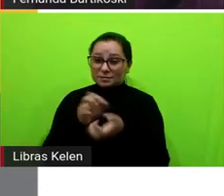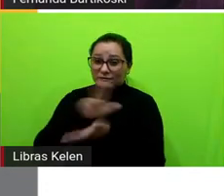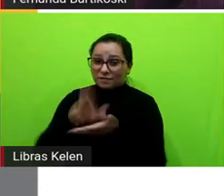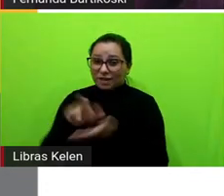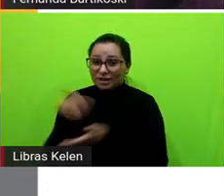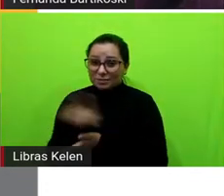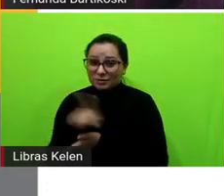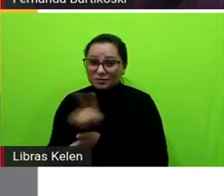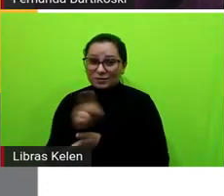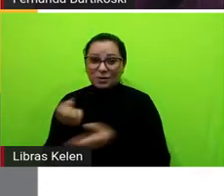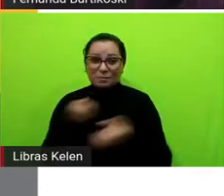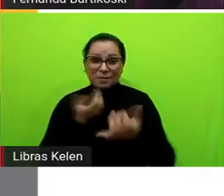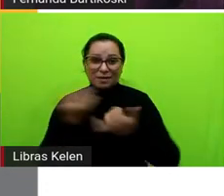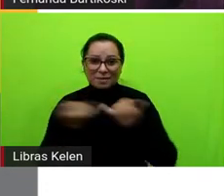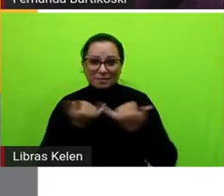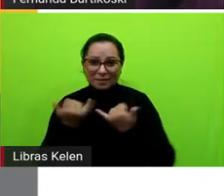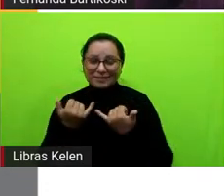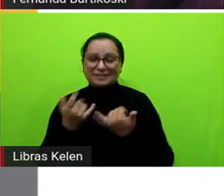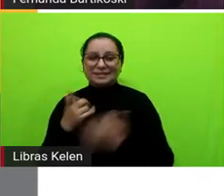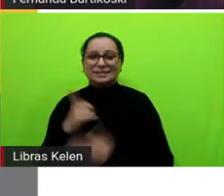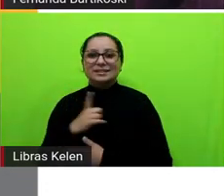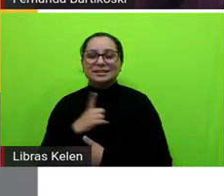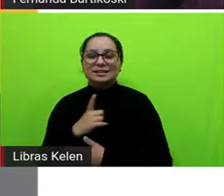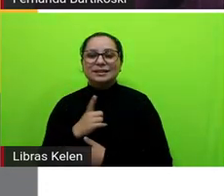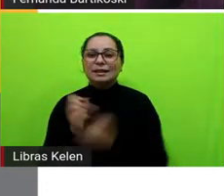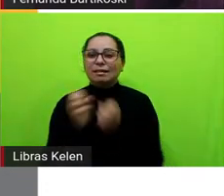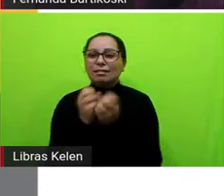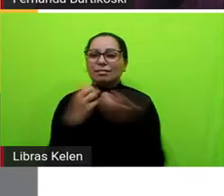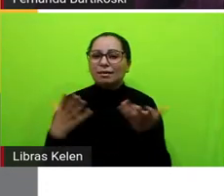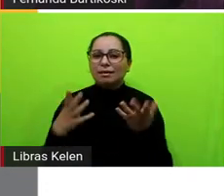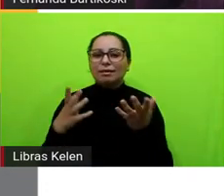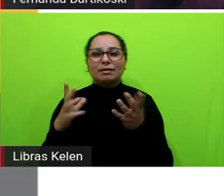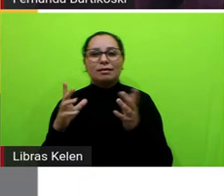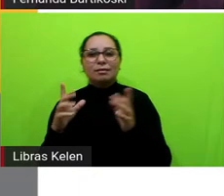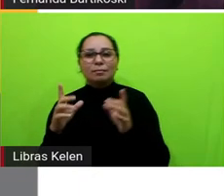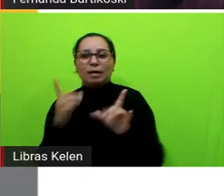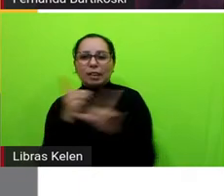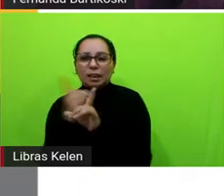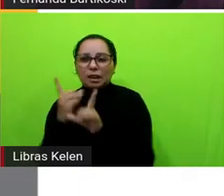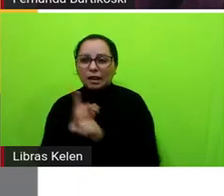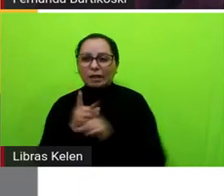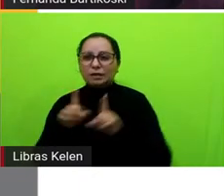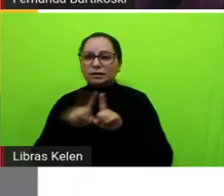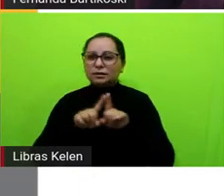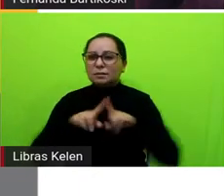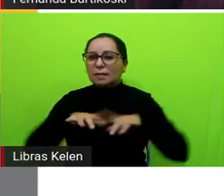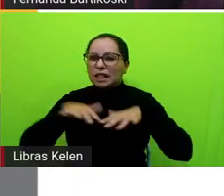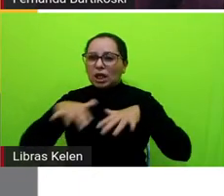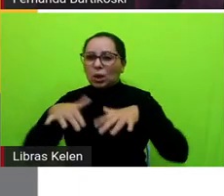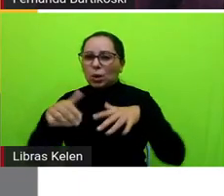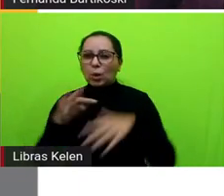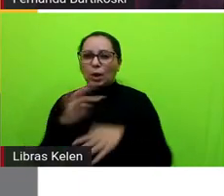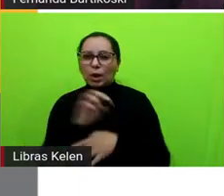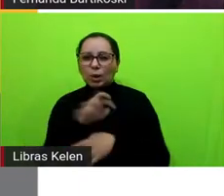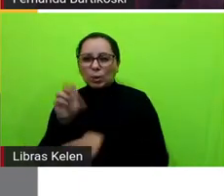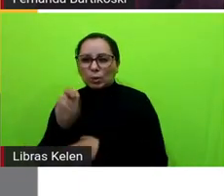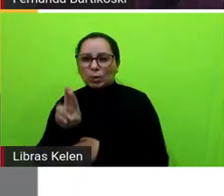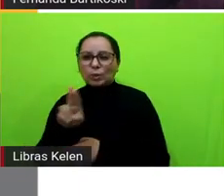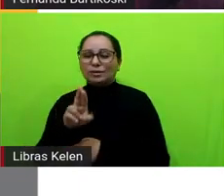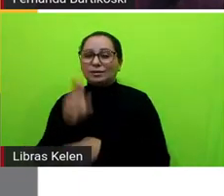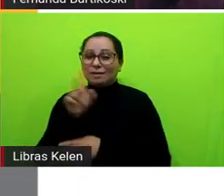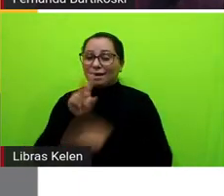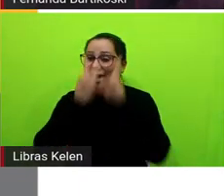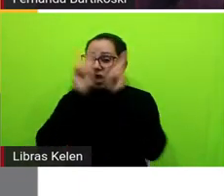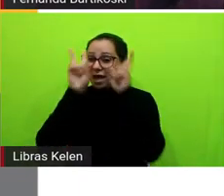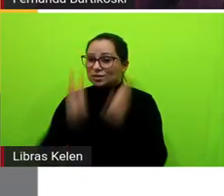comentando aqui que enigmas mistérios terror né são temas que costumam ser